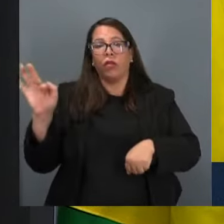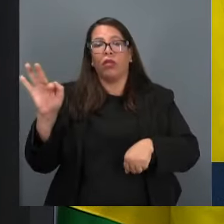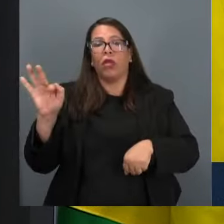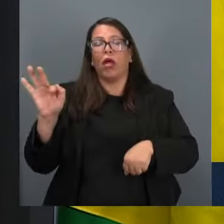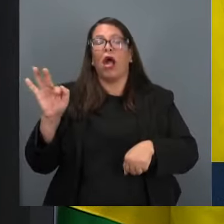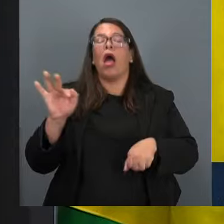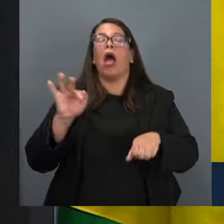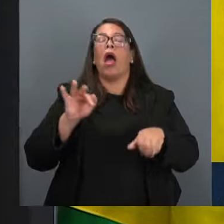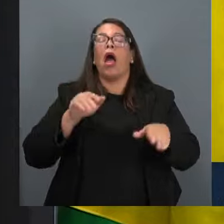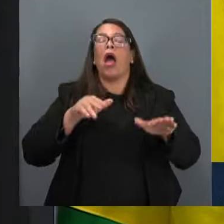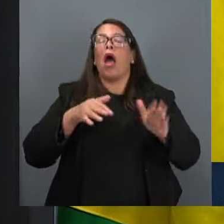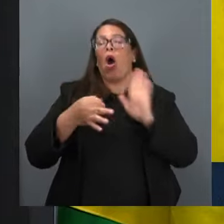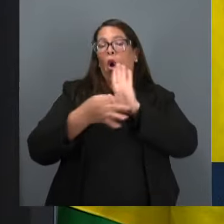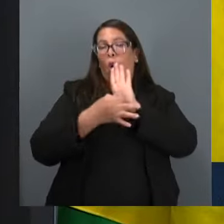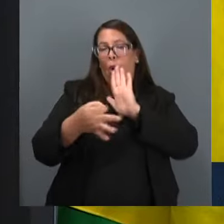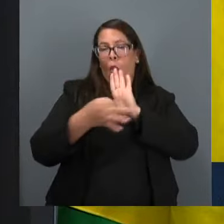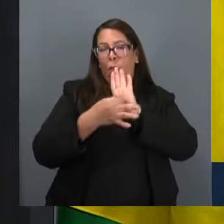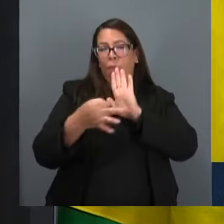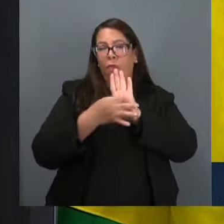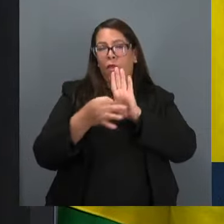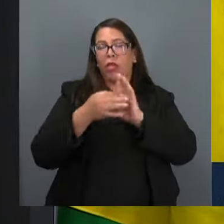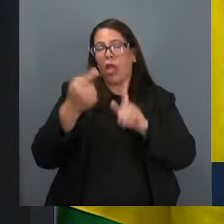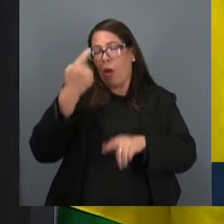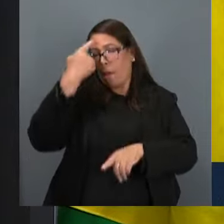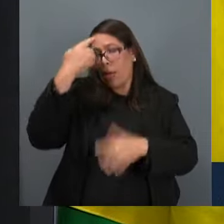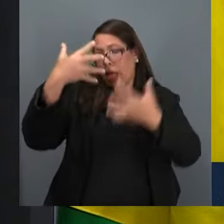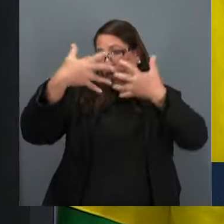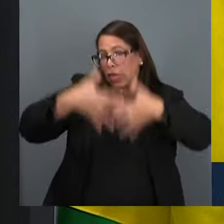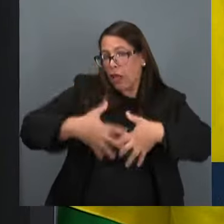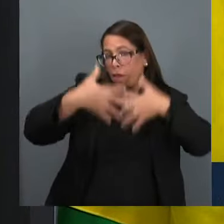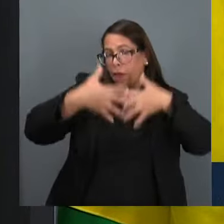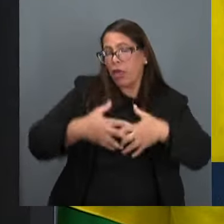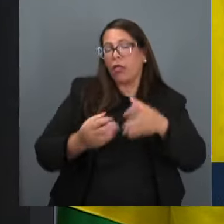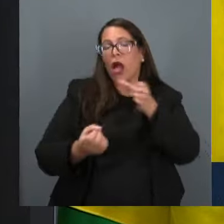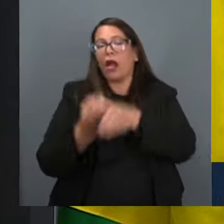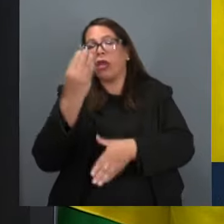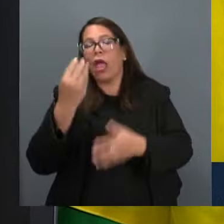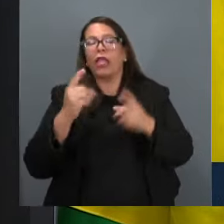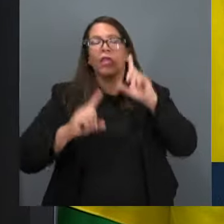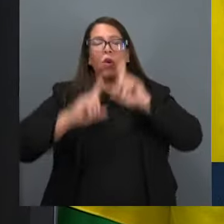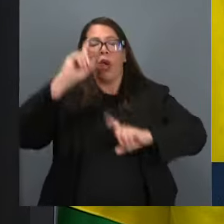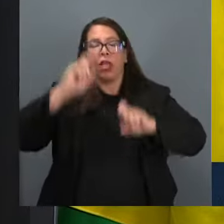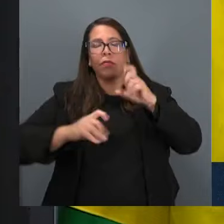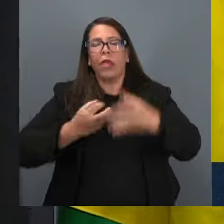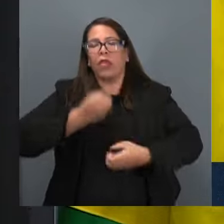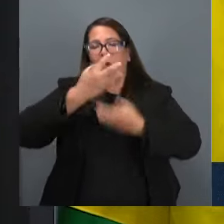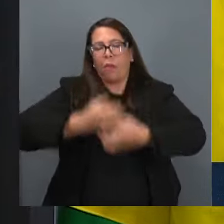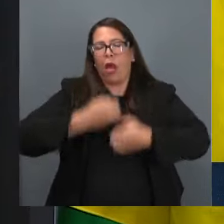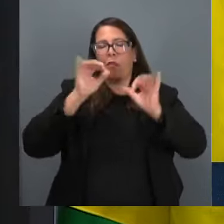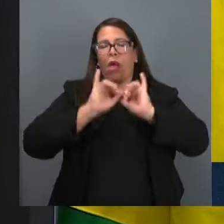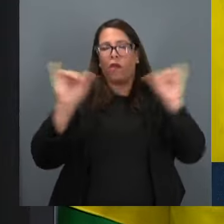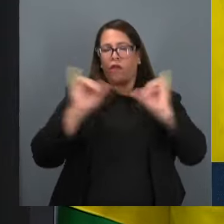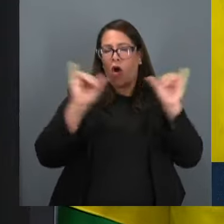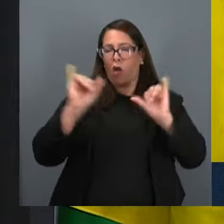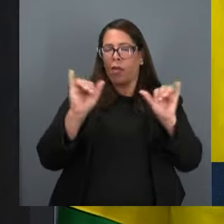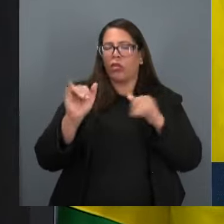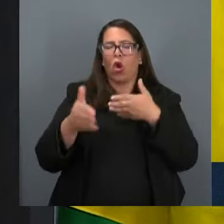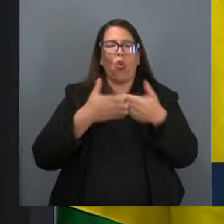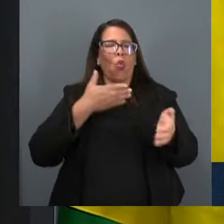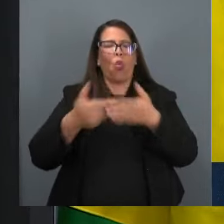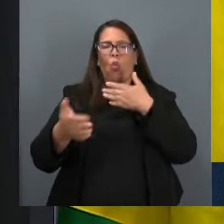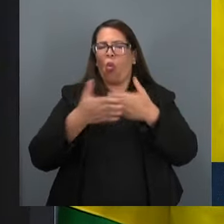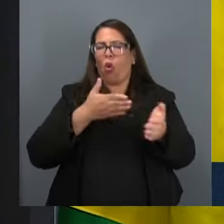manifestação de pensamento, a criação, a expressão e a informação sobre qualquer